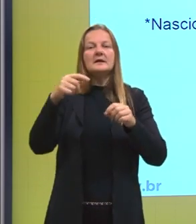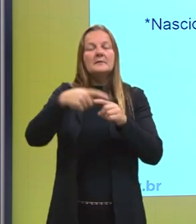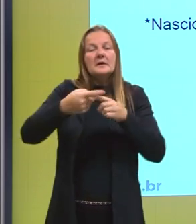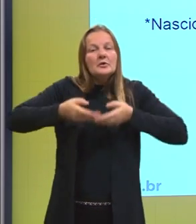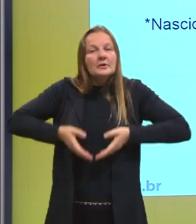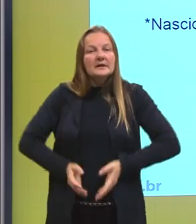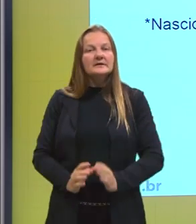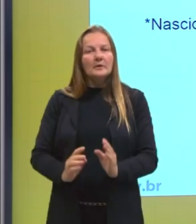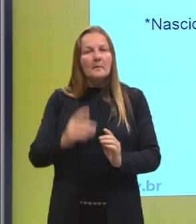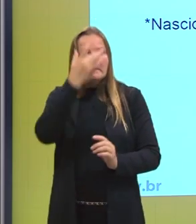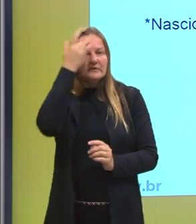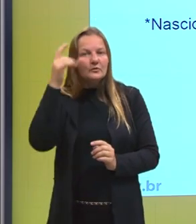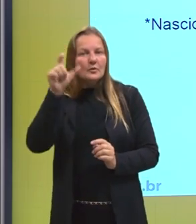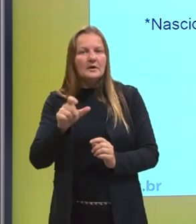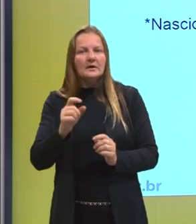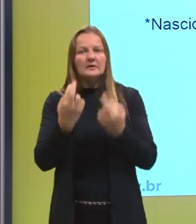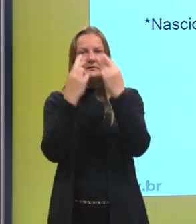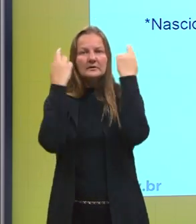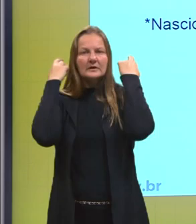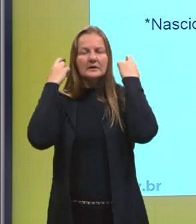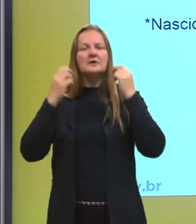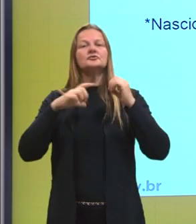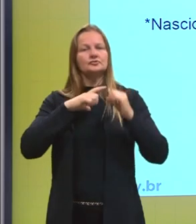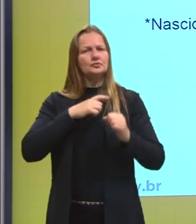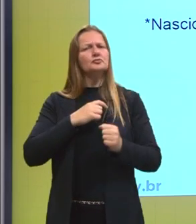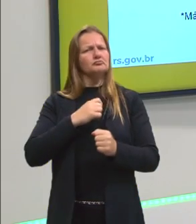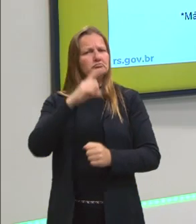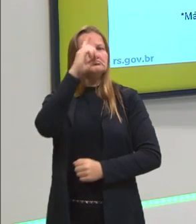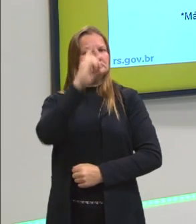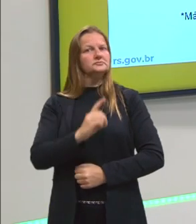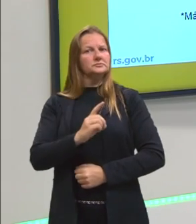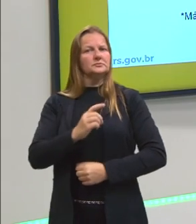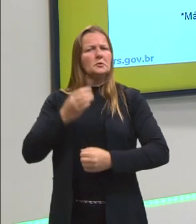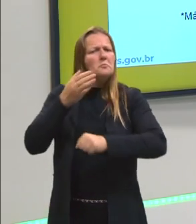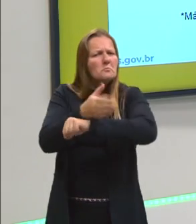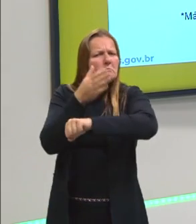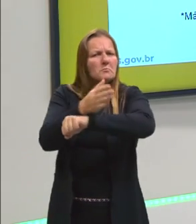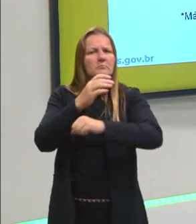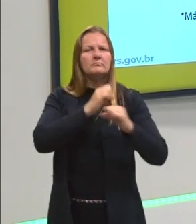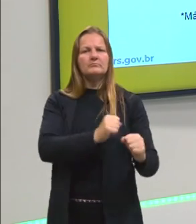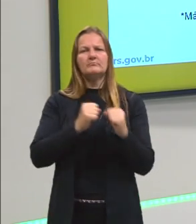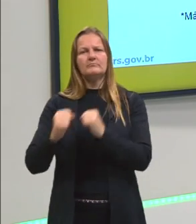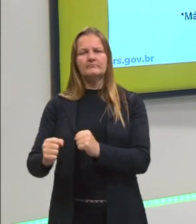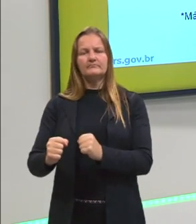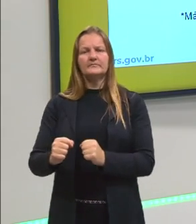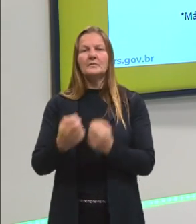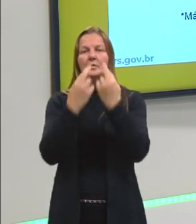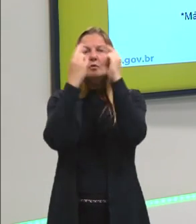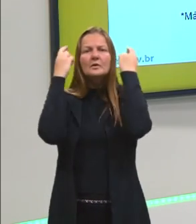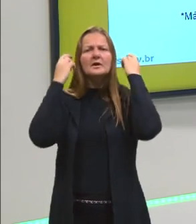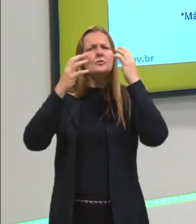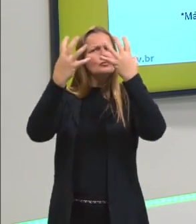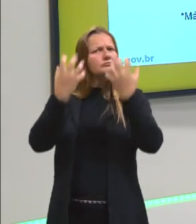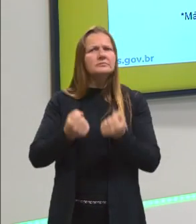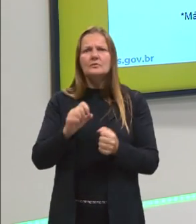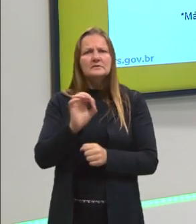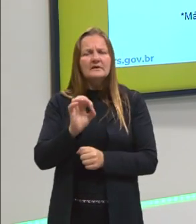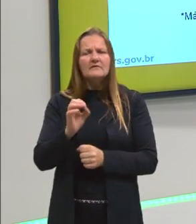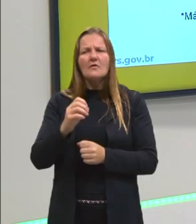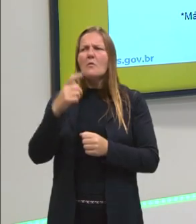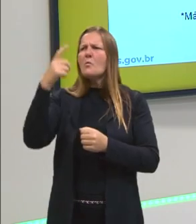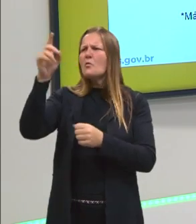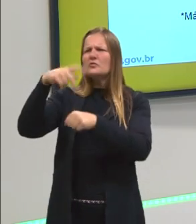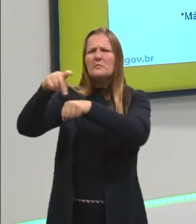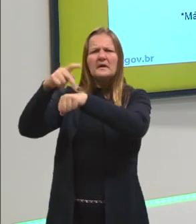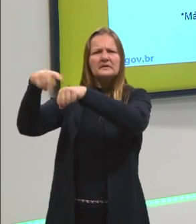tinham o direito de participar do poder. Por isso que os gregos não admitiam a presença dos estrangeiros,